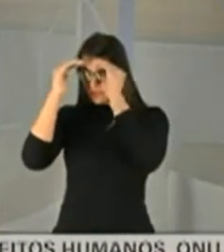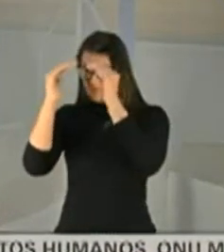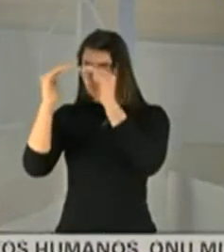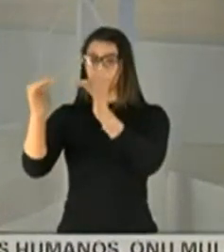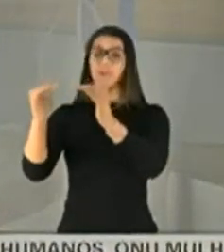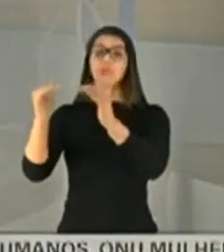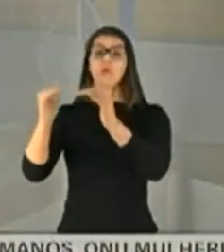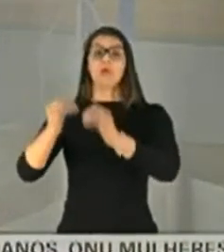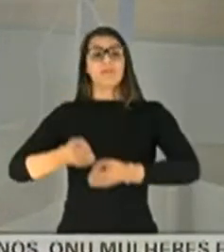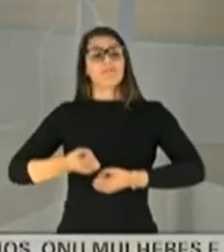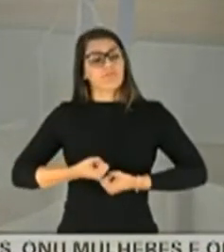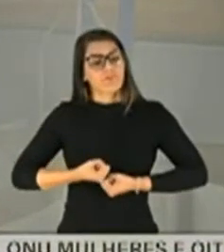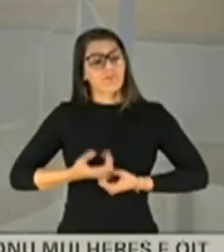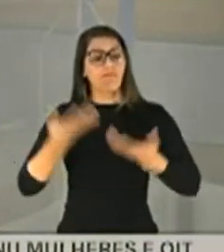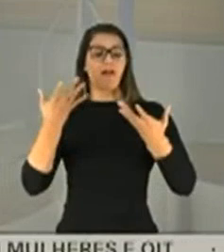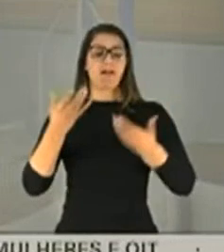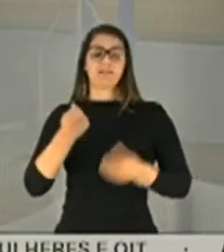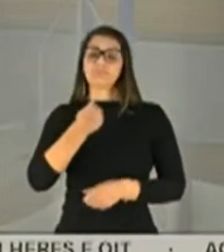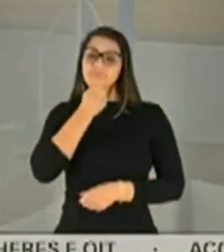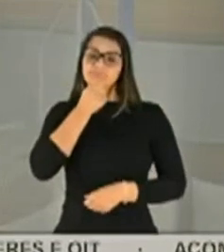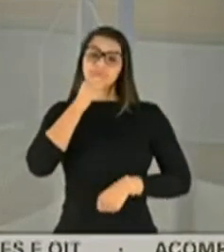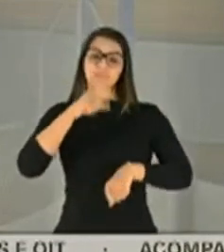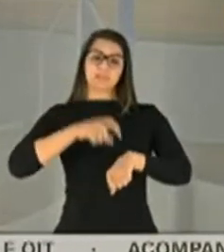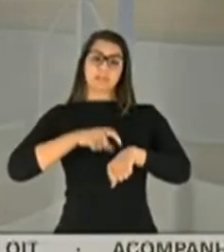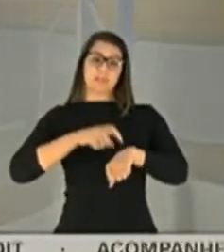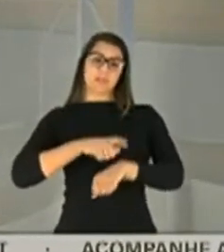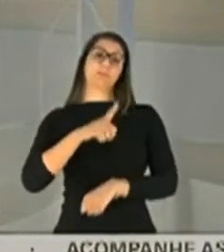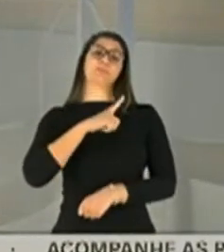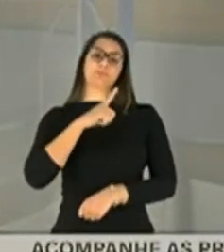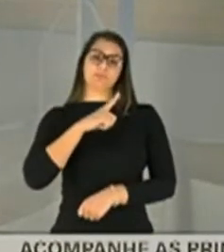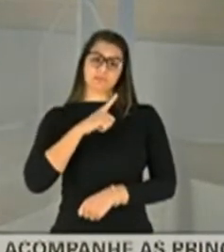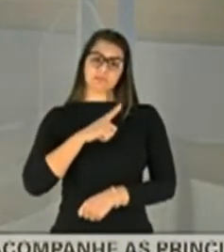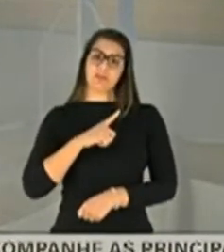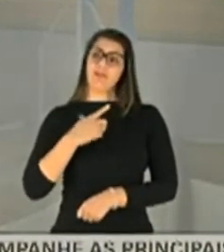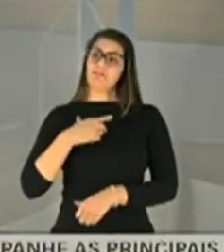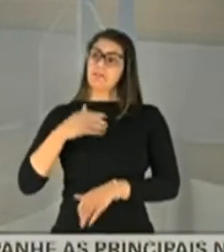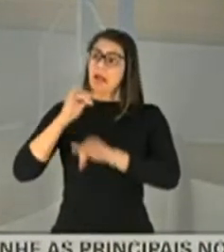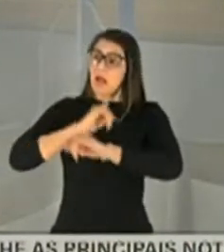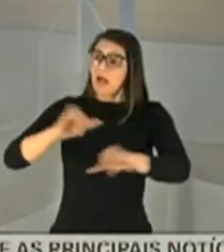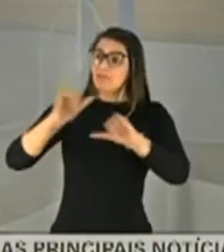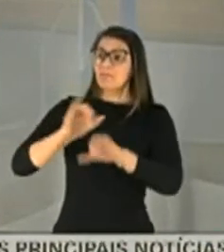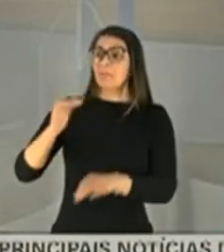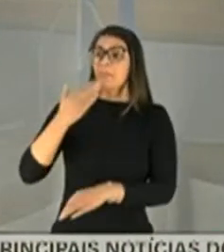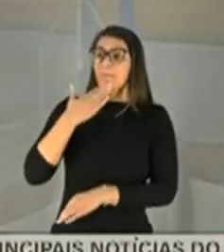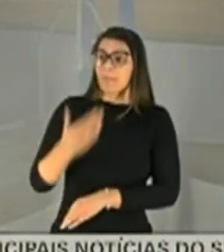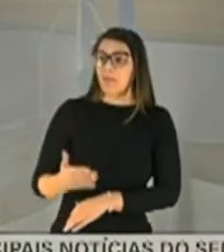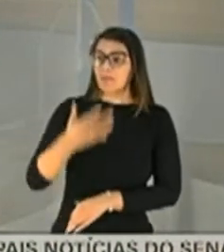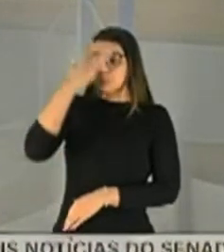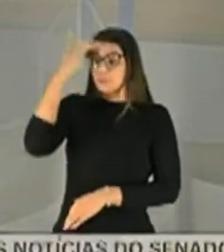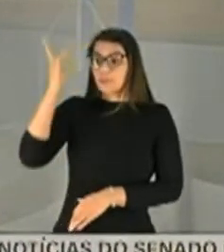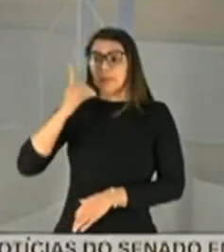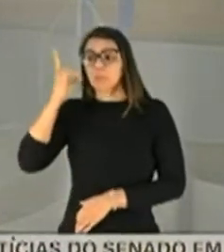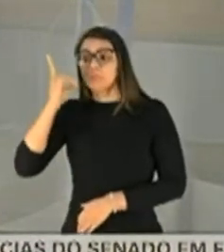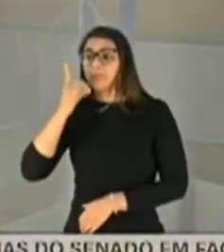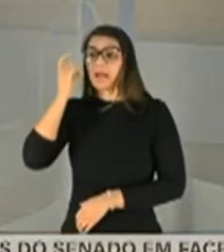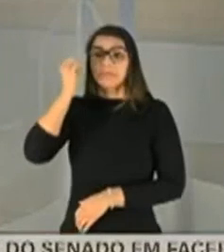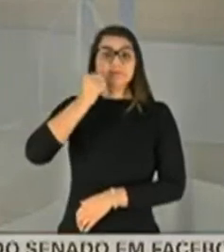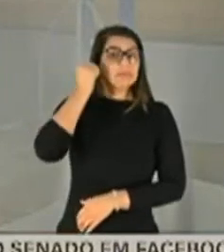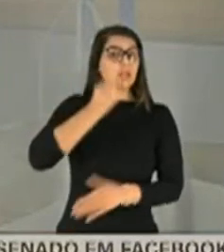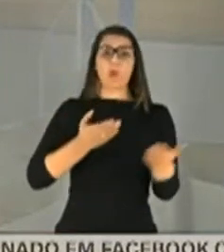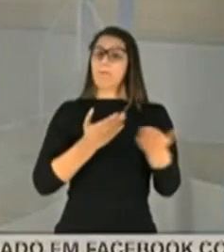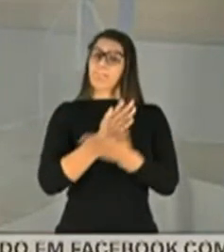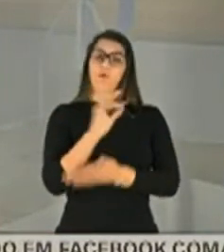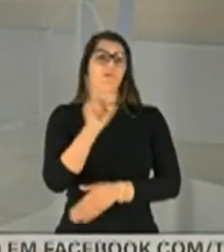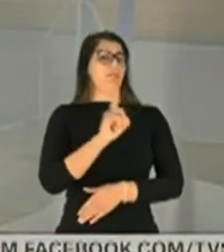fale, enquanto é tempo, com os seus parlamentares, pelas redes sociais, pedindo para que não aprove isso.